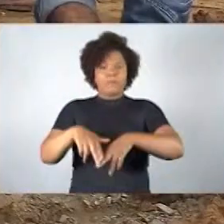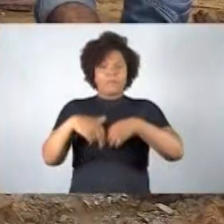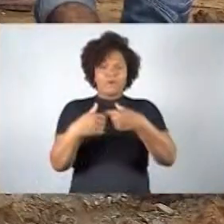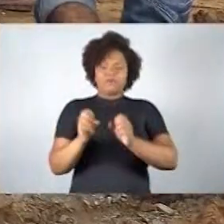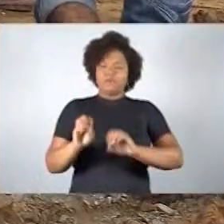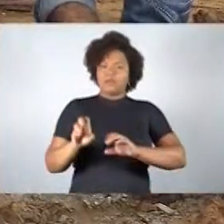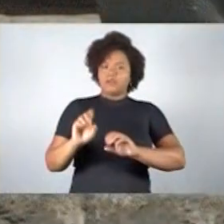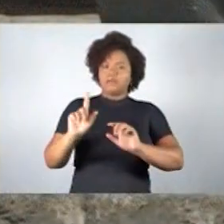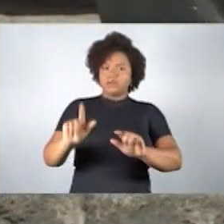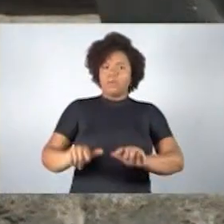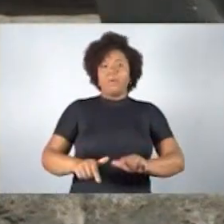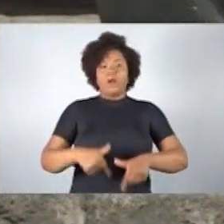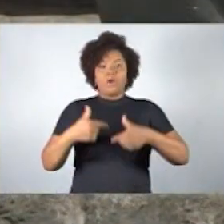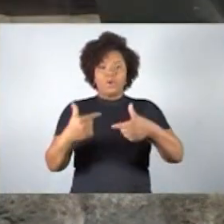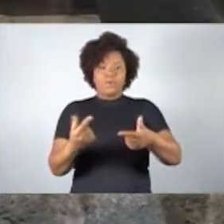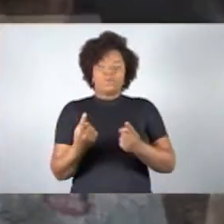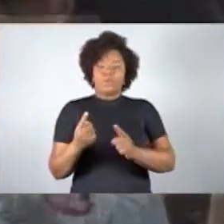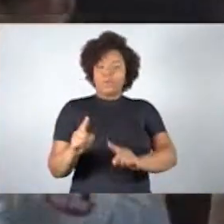desigualdades.